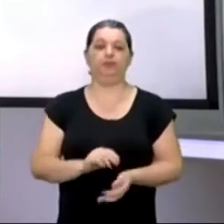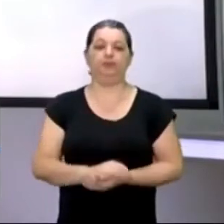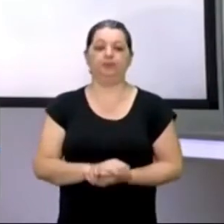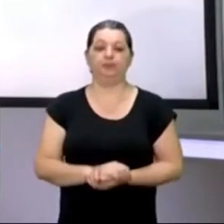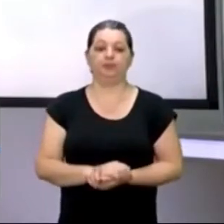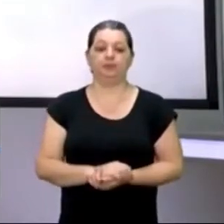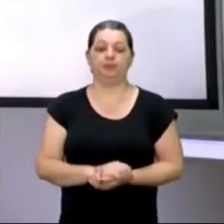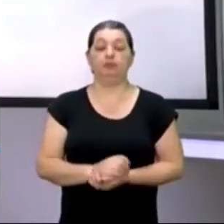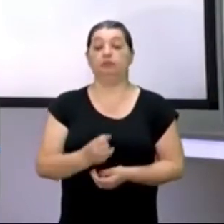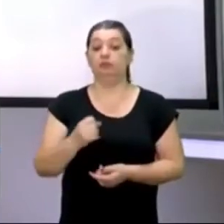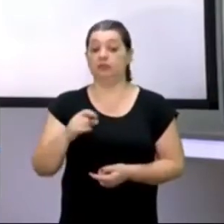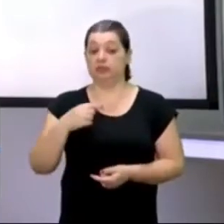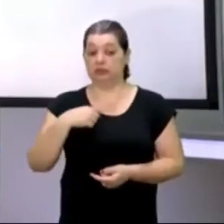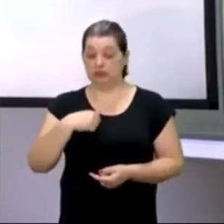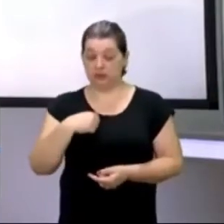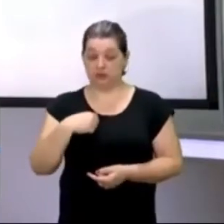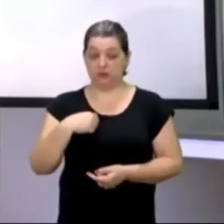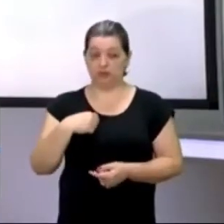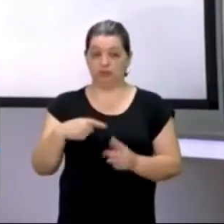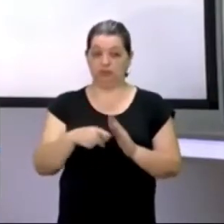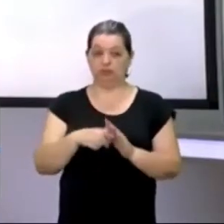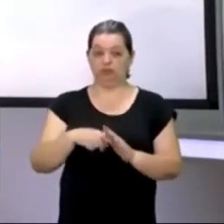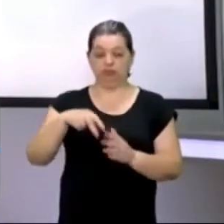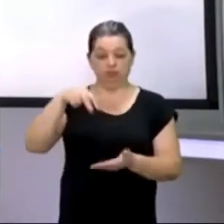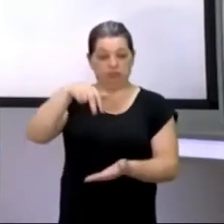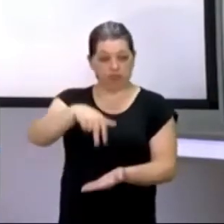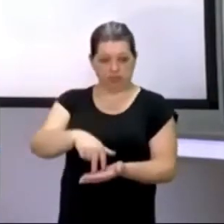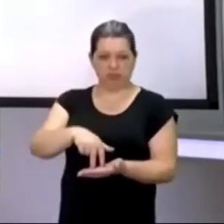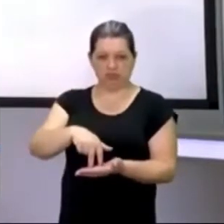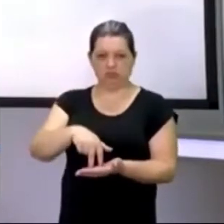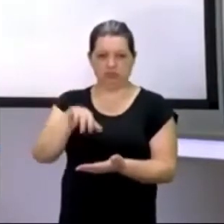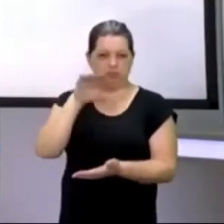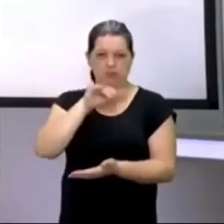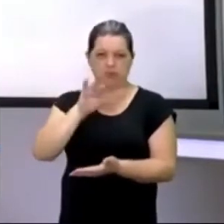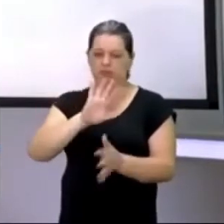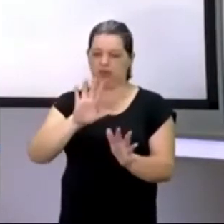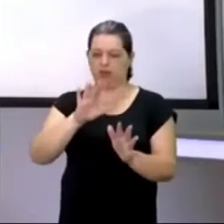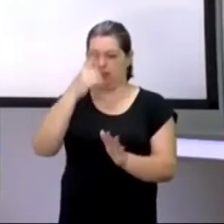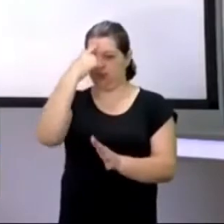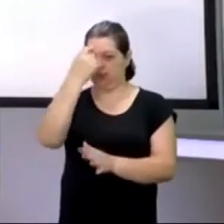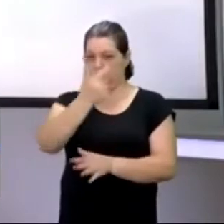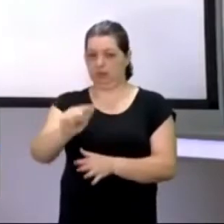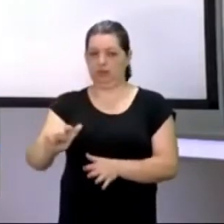se eu estou aqui falando com vocês, não, pegar outra ideia melhor,